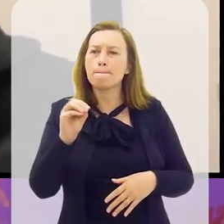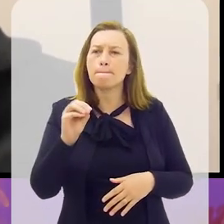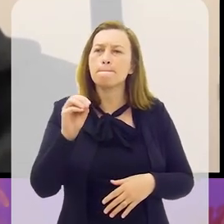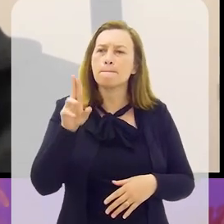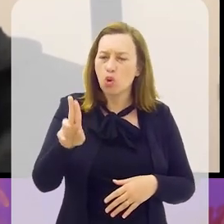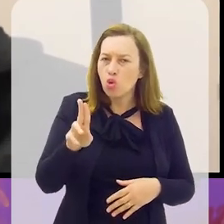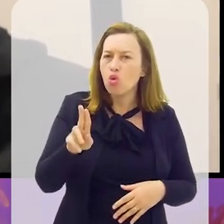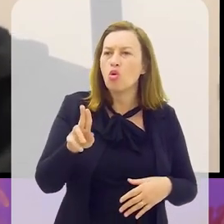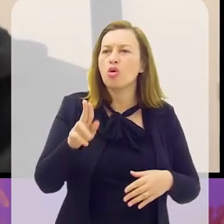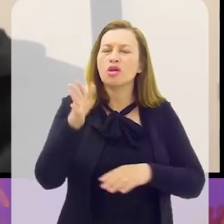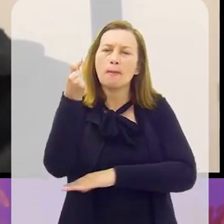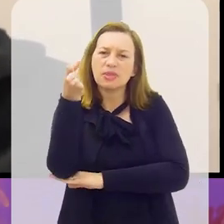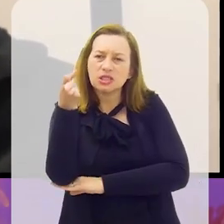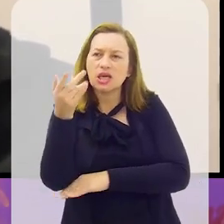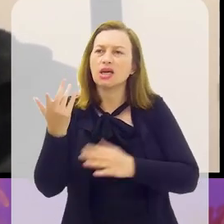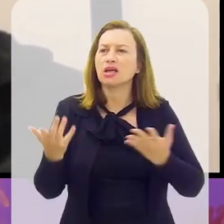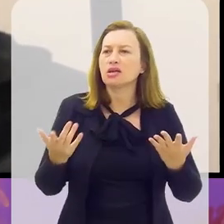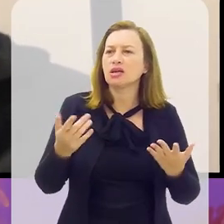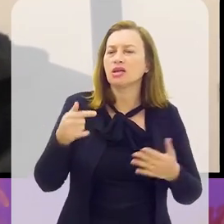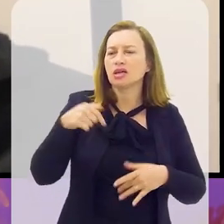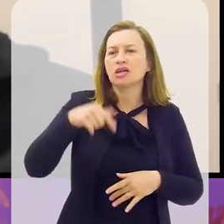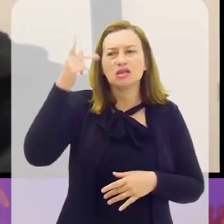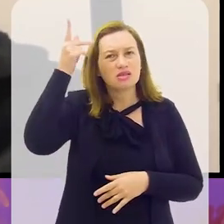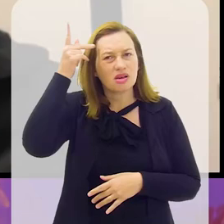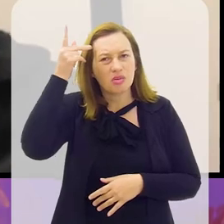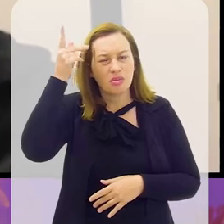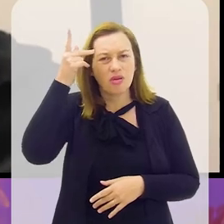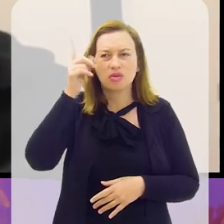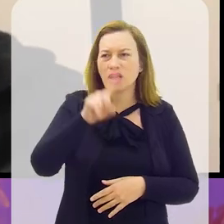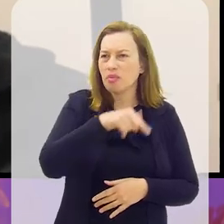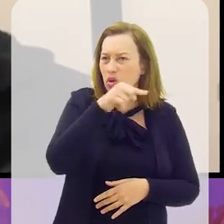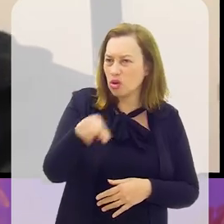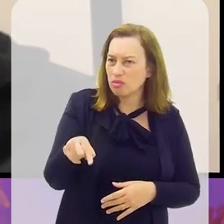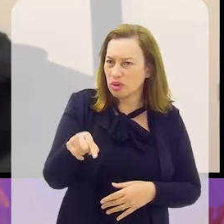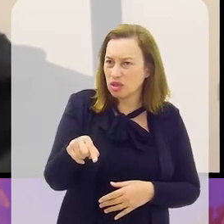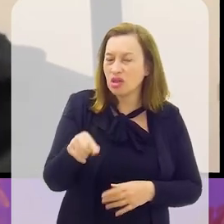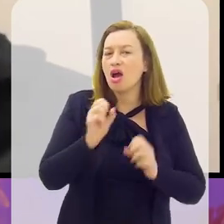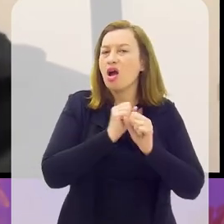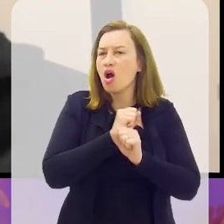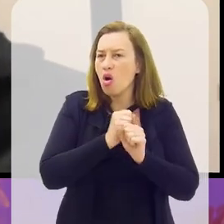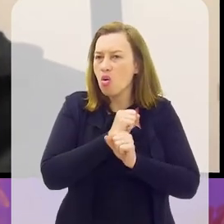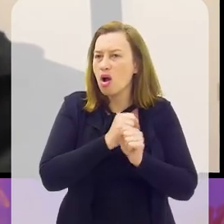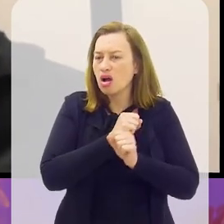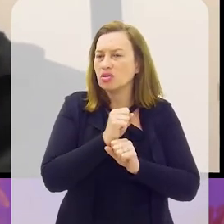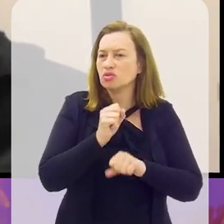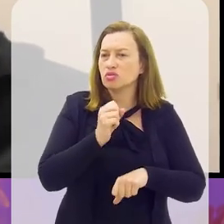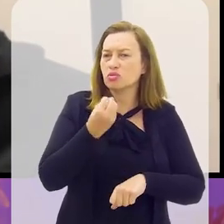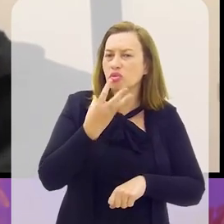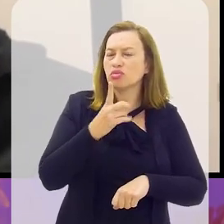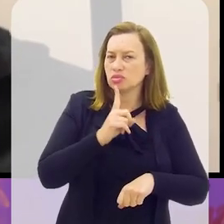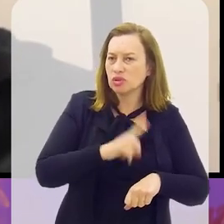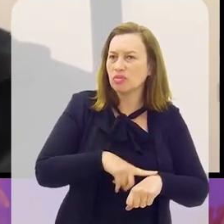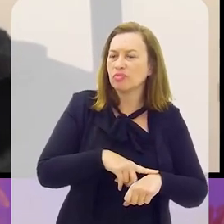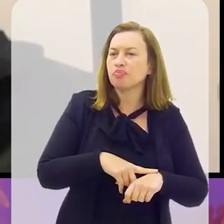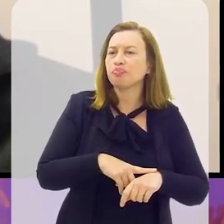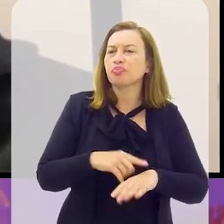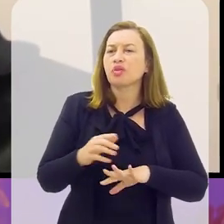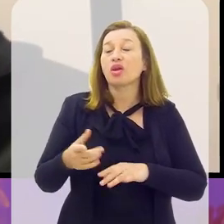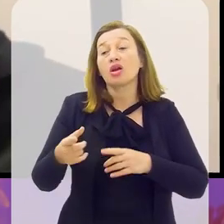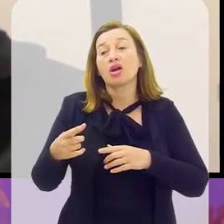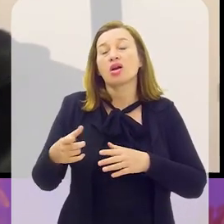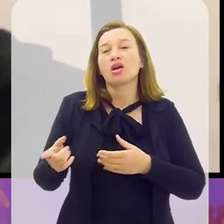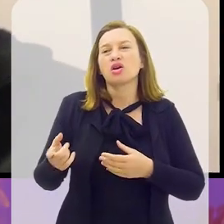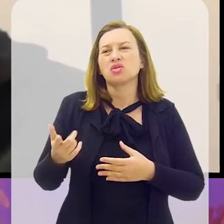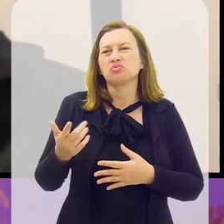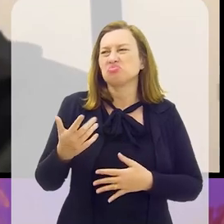bambu, das bandeiras, né? Aqui em São Paulo, atualmente, está proibido, isso já faz bastante tempo, houve uma pequena volta,